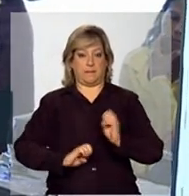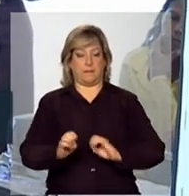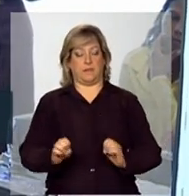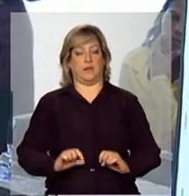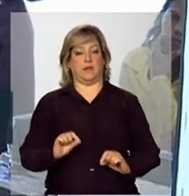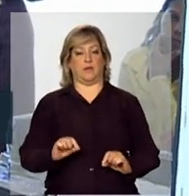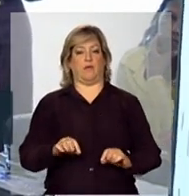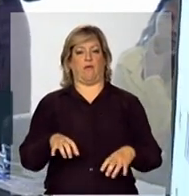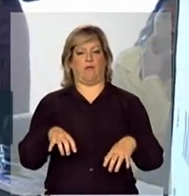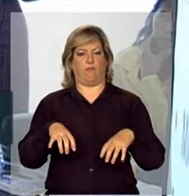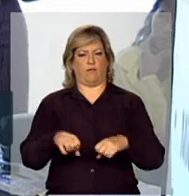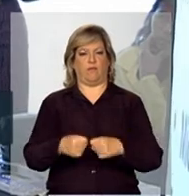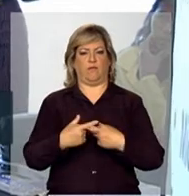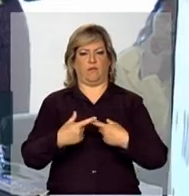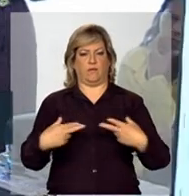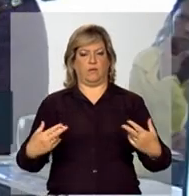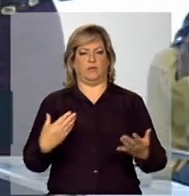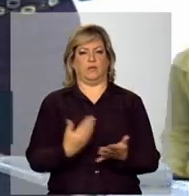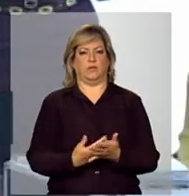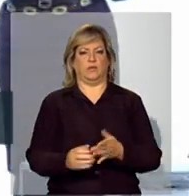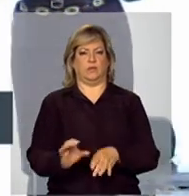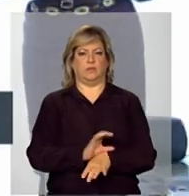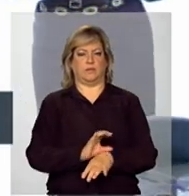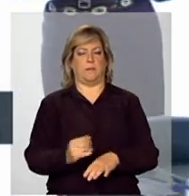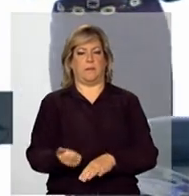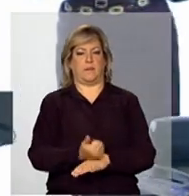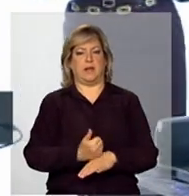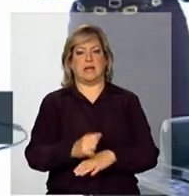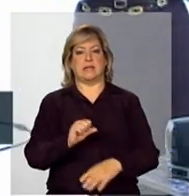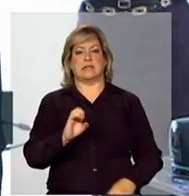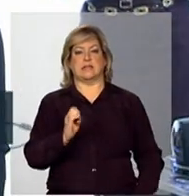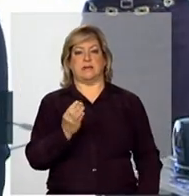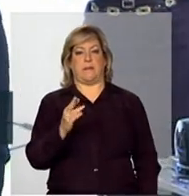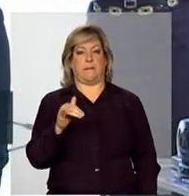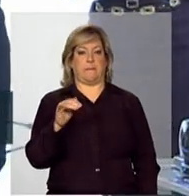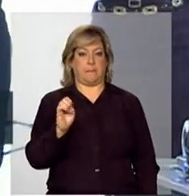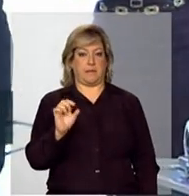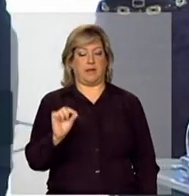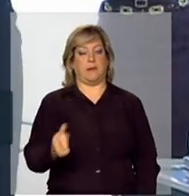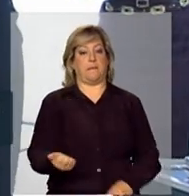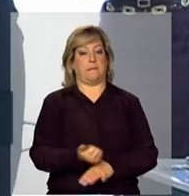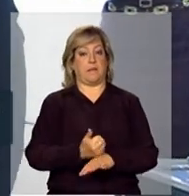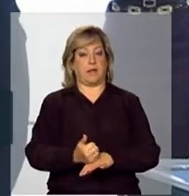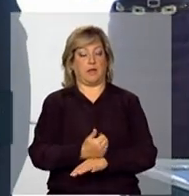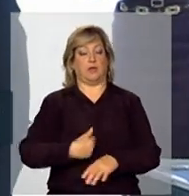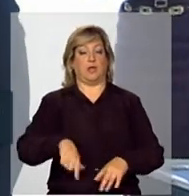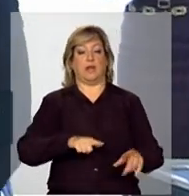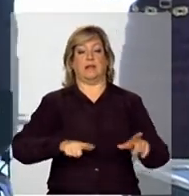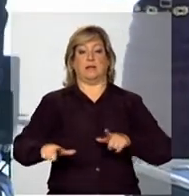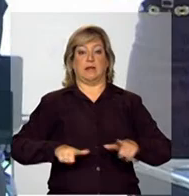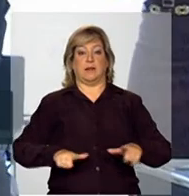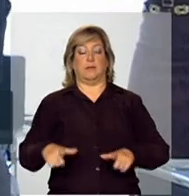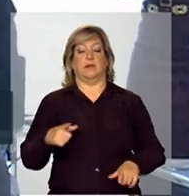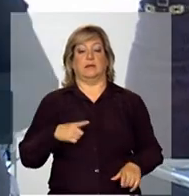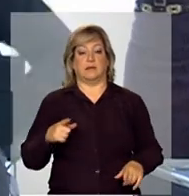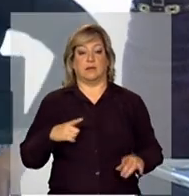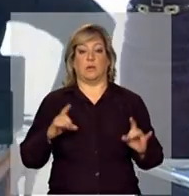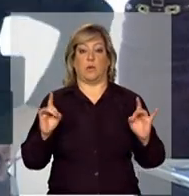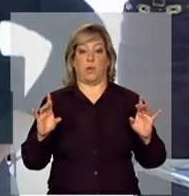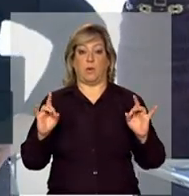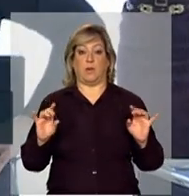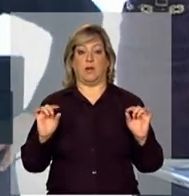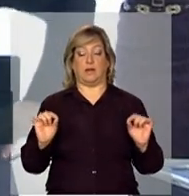também, junto com o SEBRAE, melhorando o nosso trabalho para ter qualificação